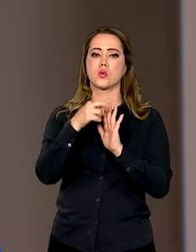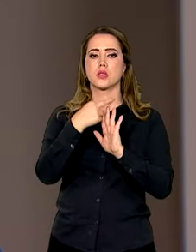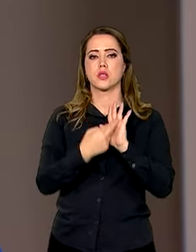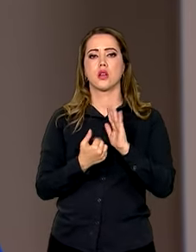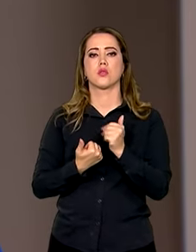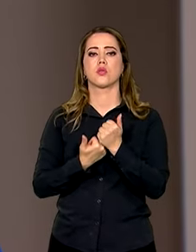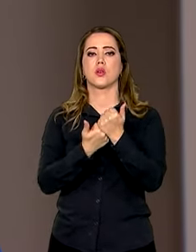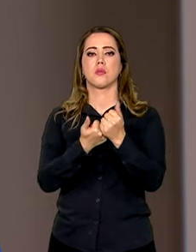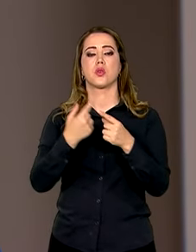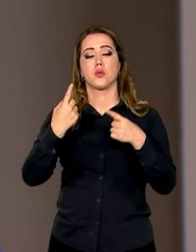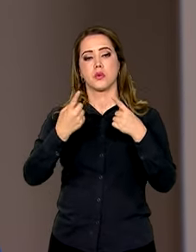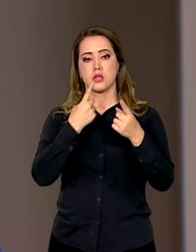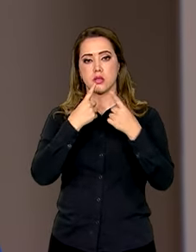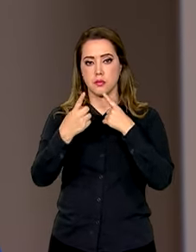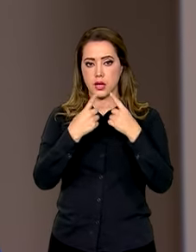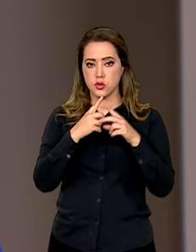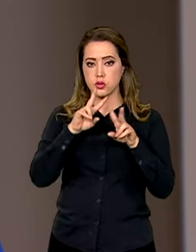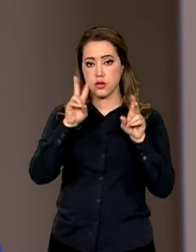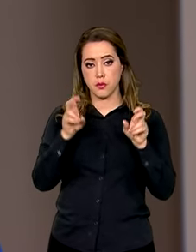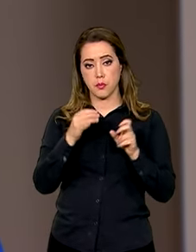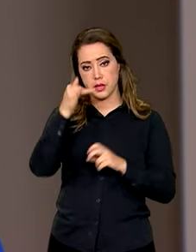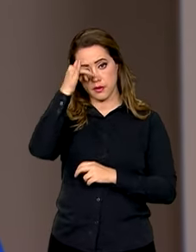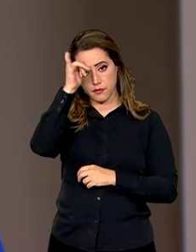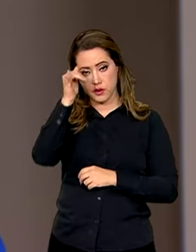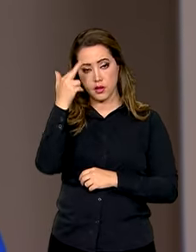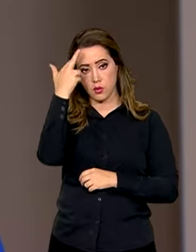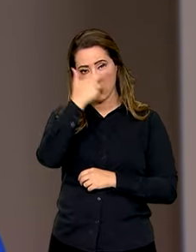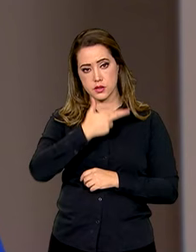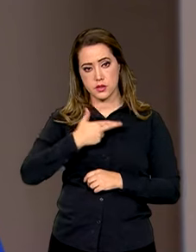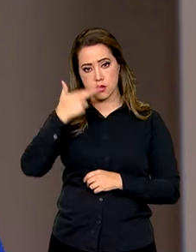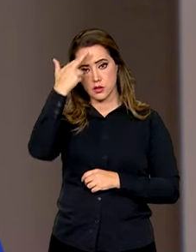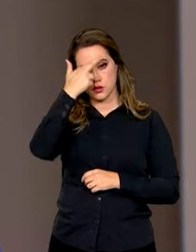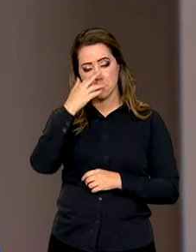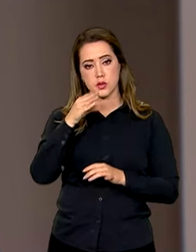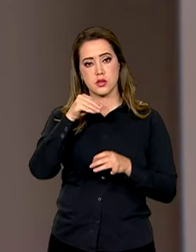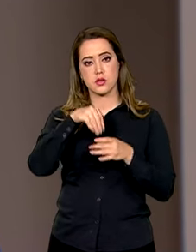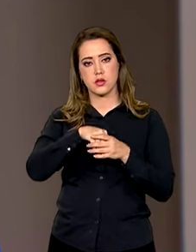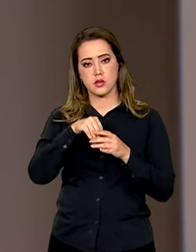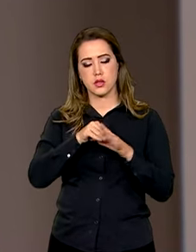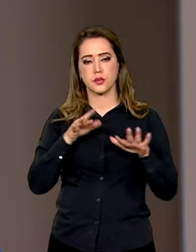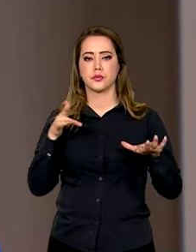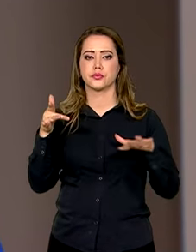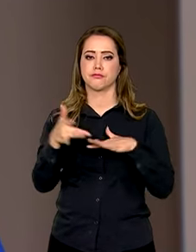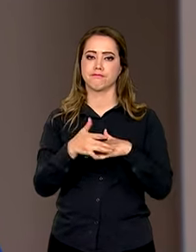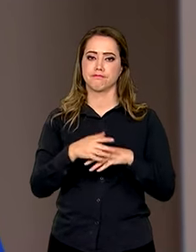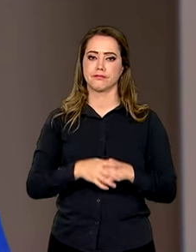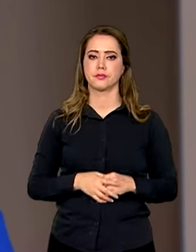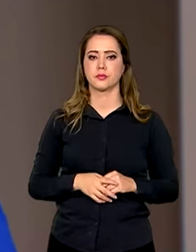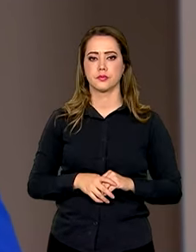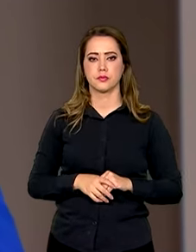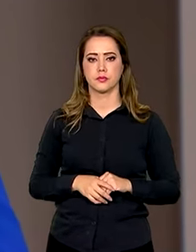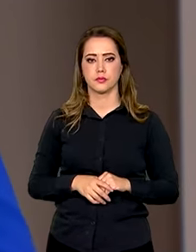contribuir para o debate sobre o combate ao racismo, praticado em ambientes de redes sociais.